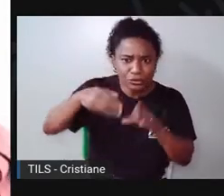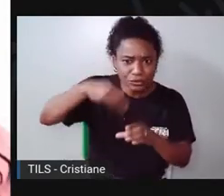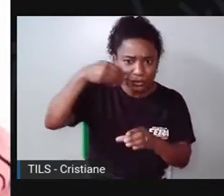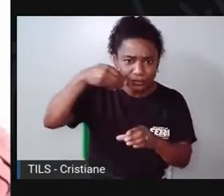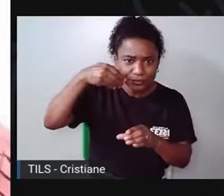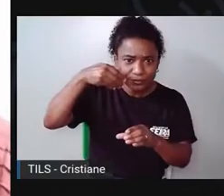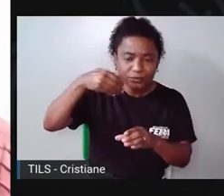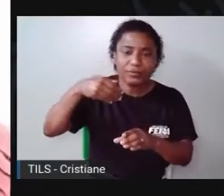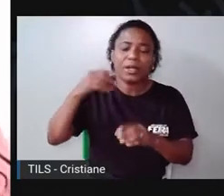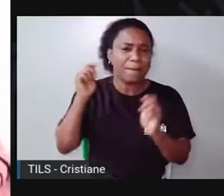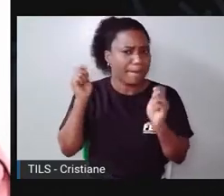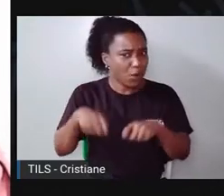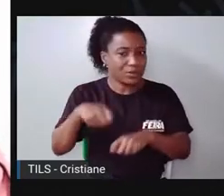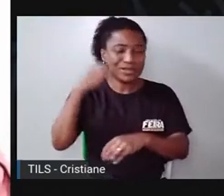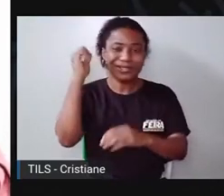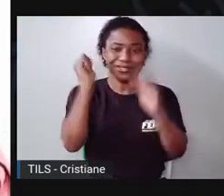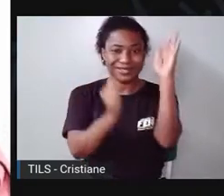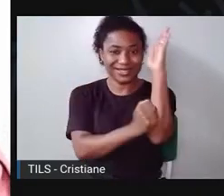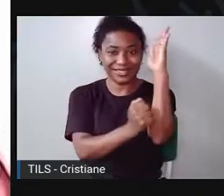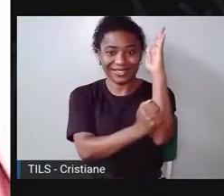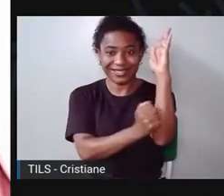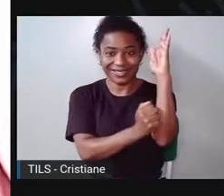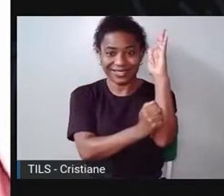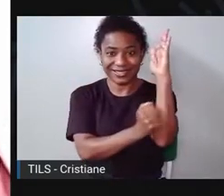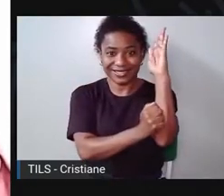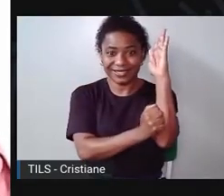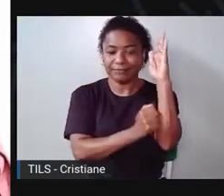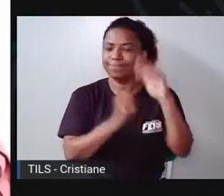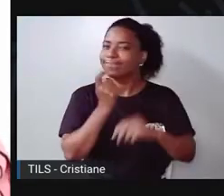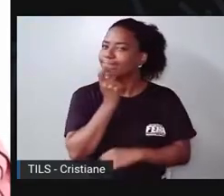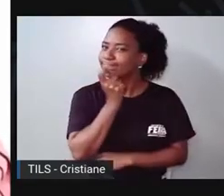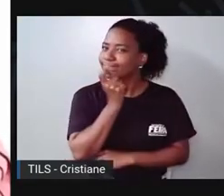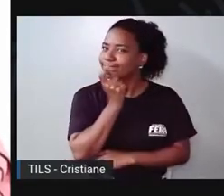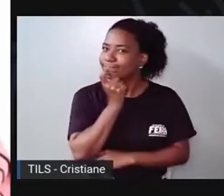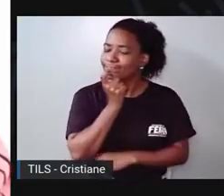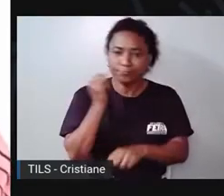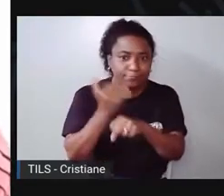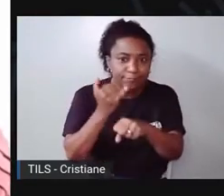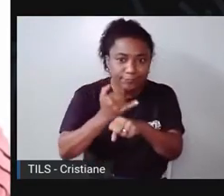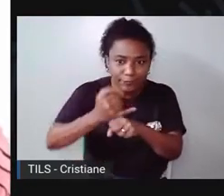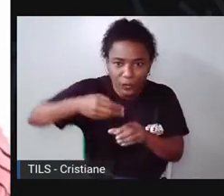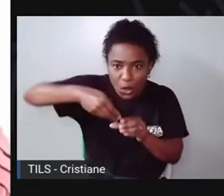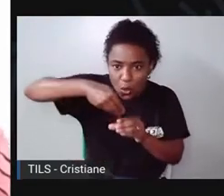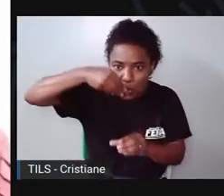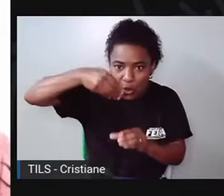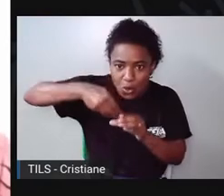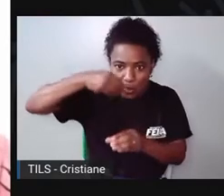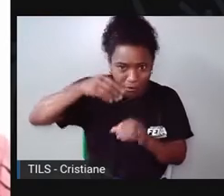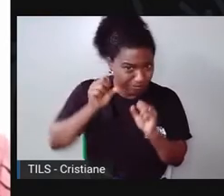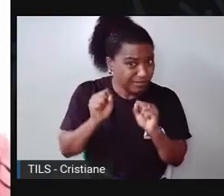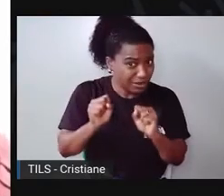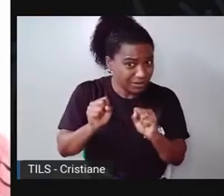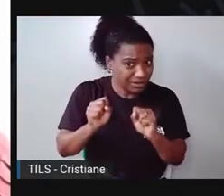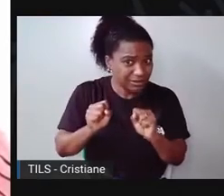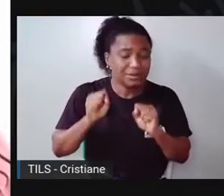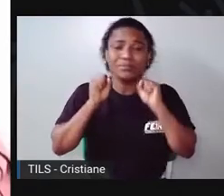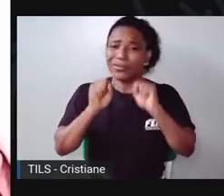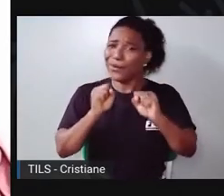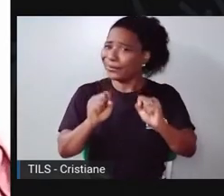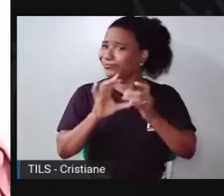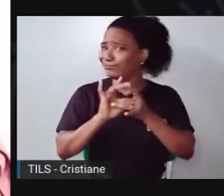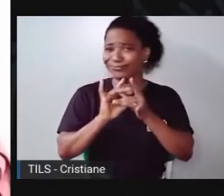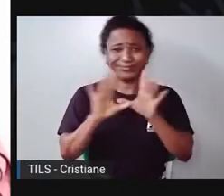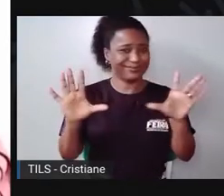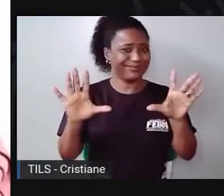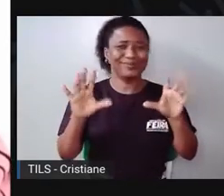ser aquela de madeira? Sim. Pode ser aquela de metal que tem na cozinha? Pode, pode ser. Ah,